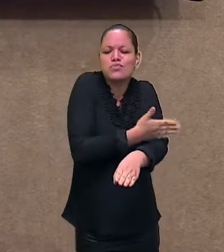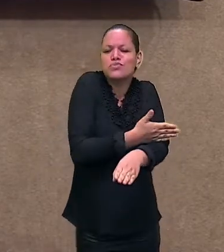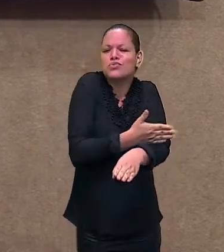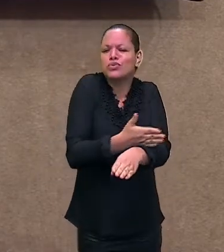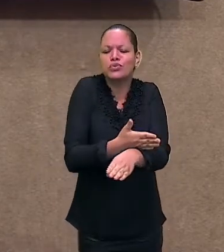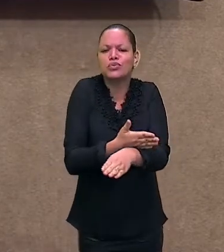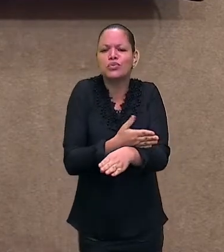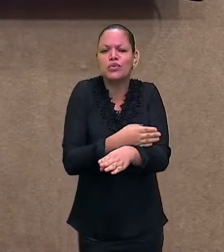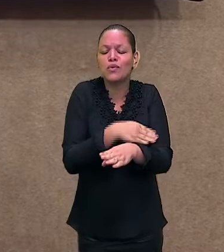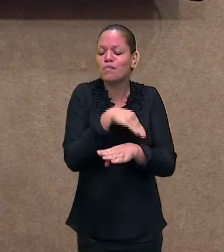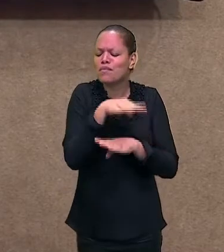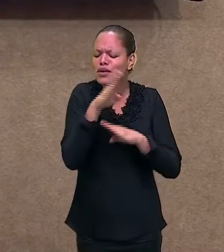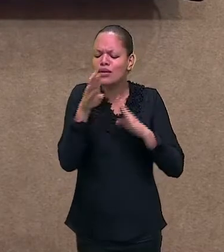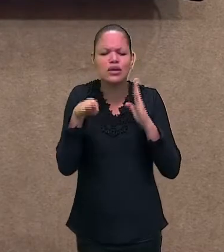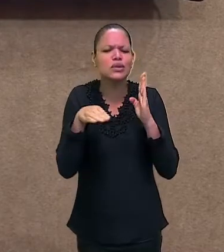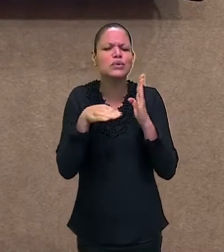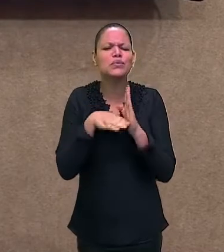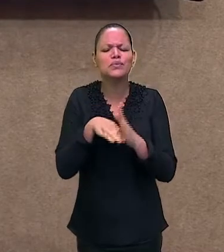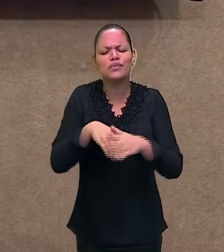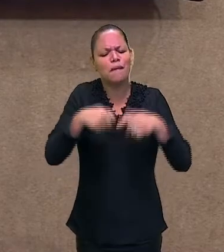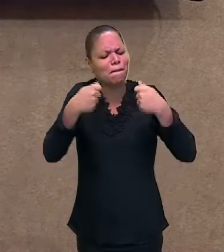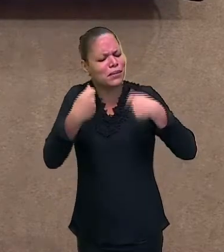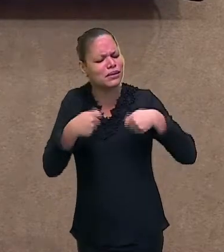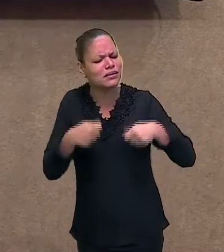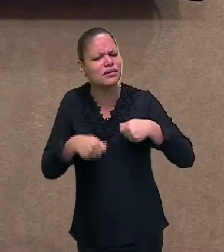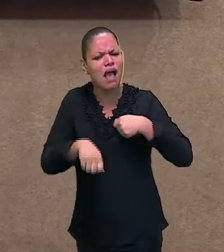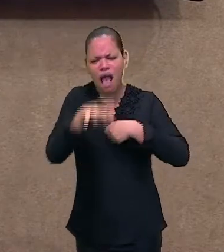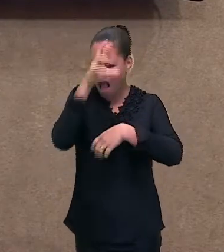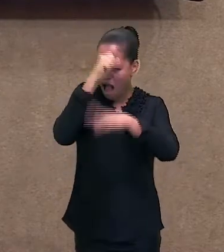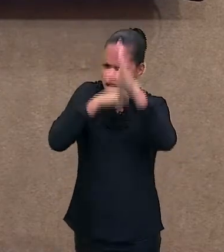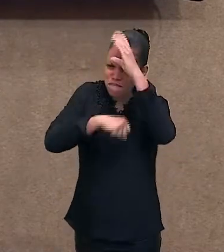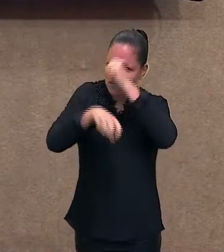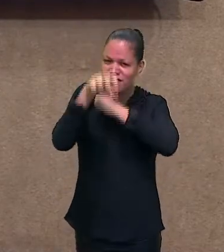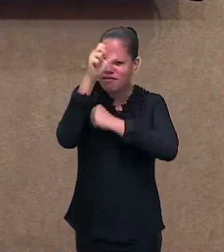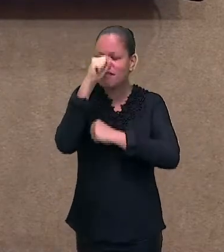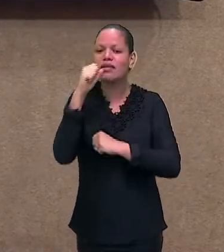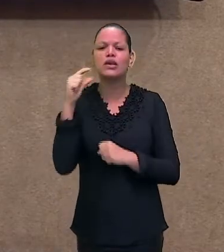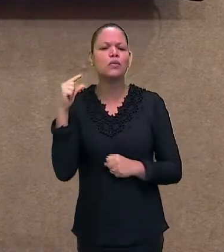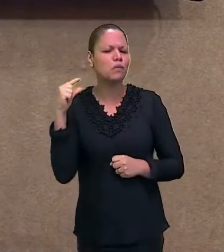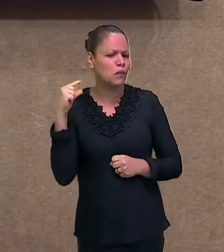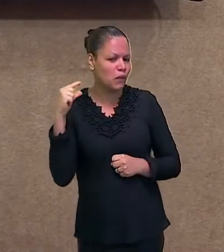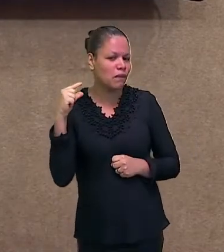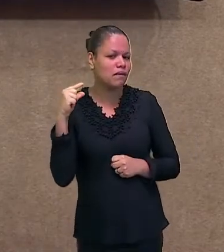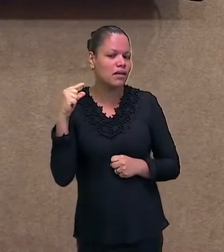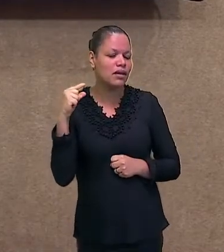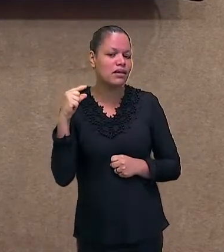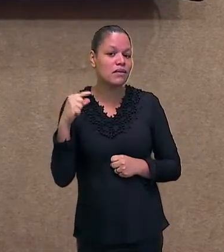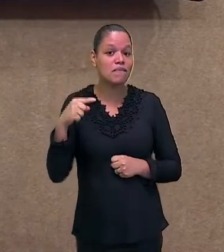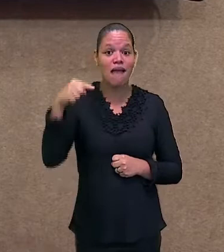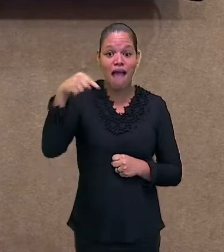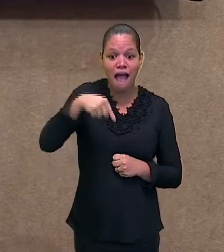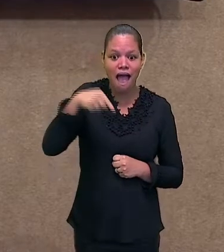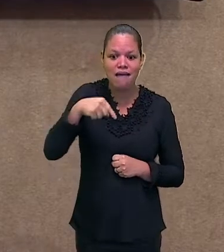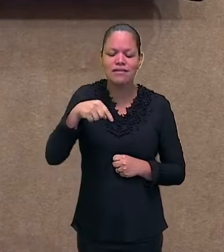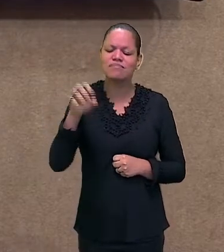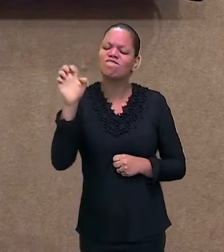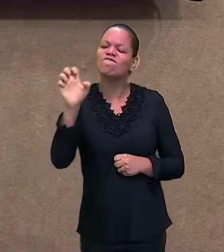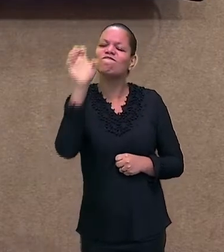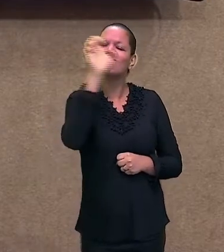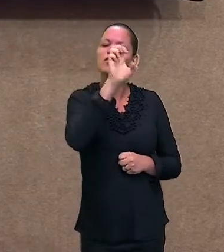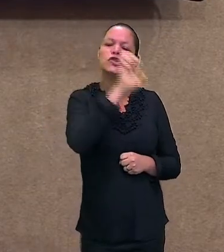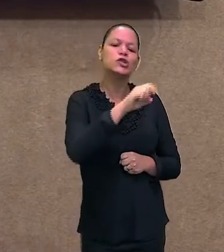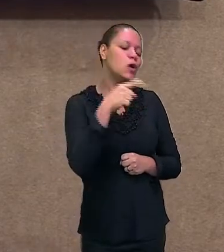hoje. E principalmente os índios da nossa terra, de Minas Gerais, nosso estado.